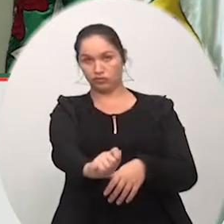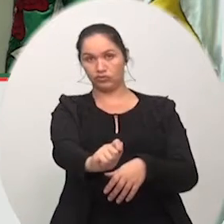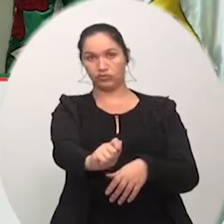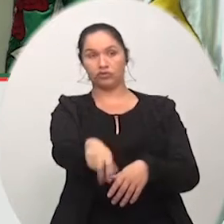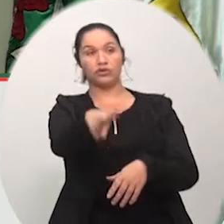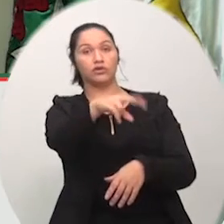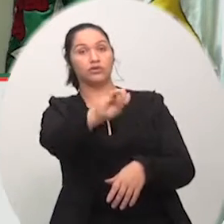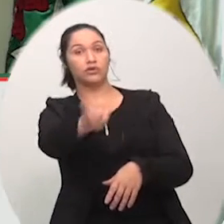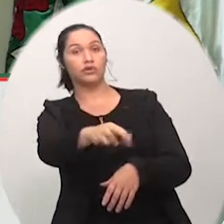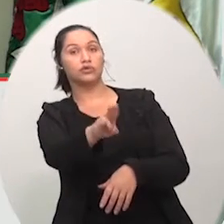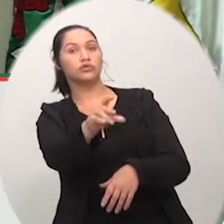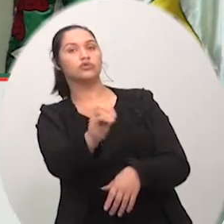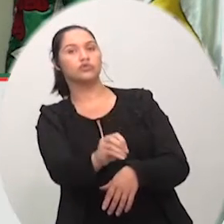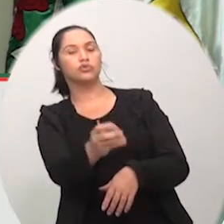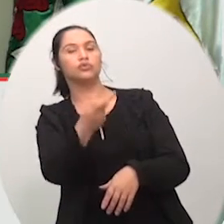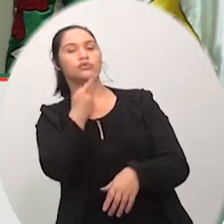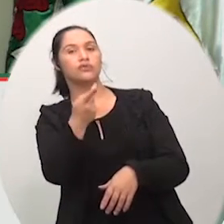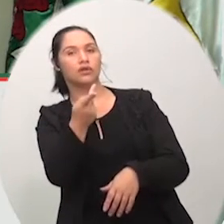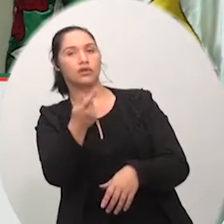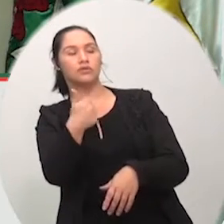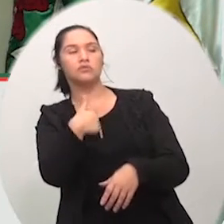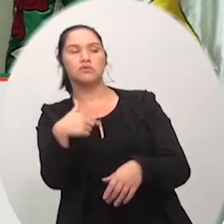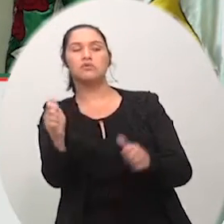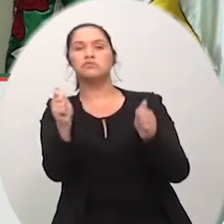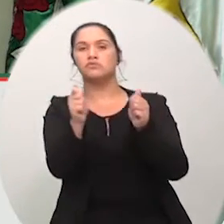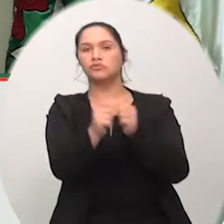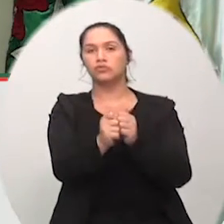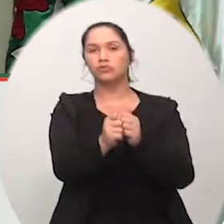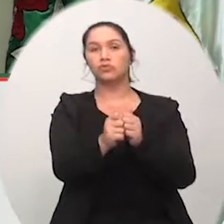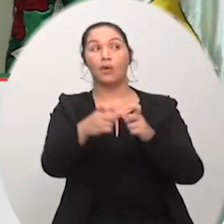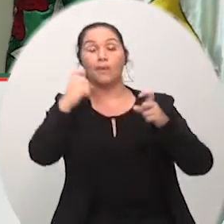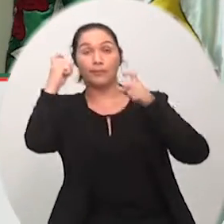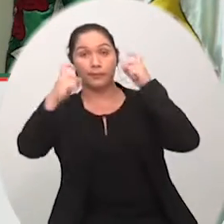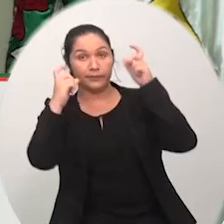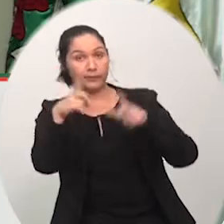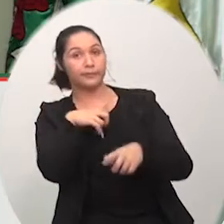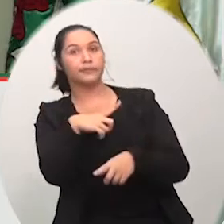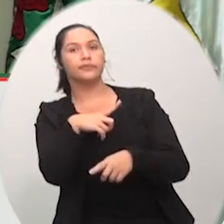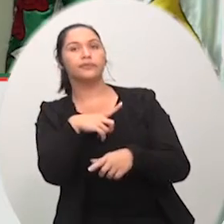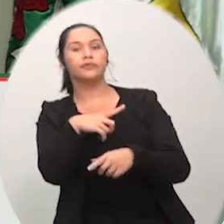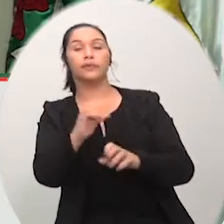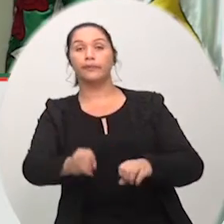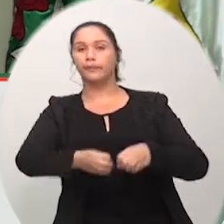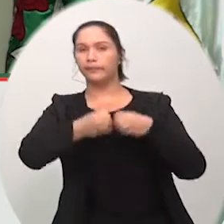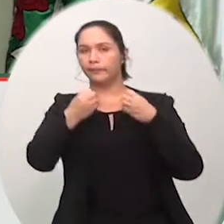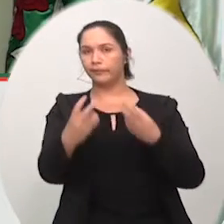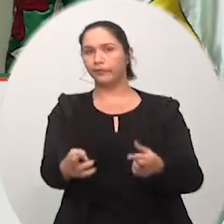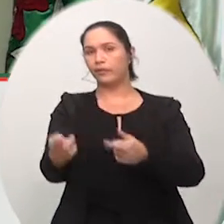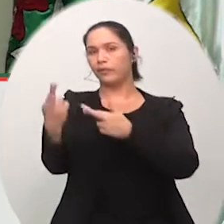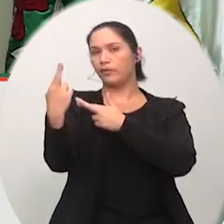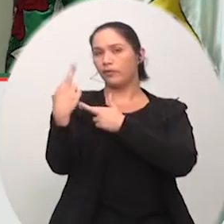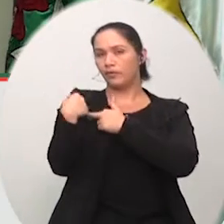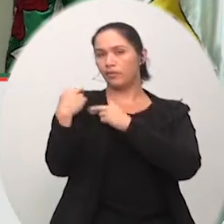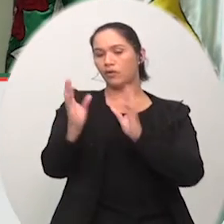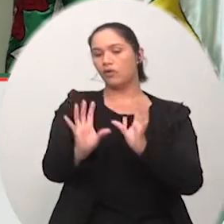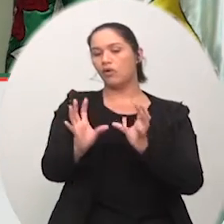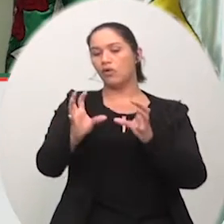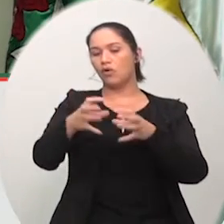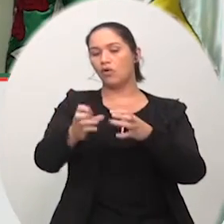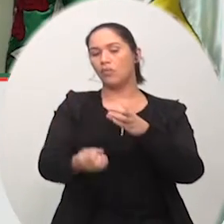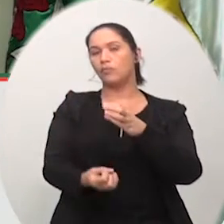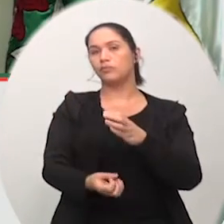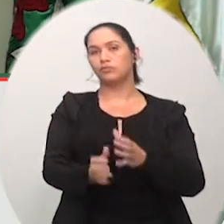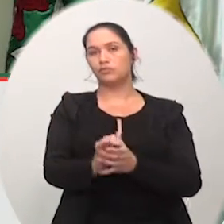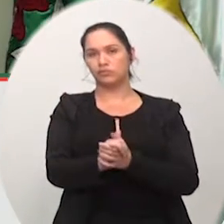vereador Júlio. E, realmente, nós temos que ter essa preocupação. Para isso, a responsabilidade da comissão no acompanhamento em